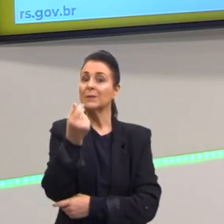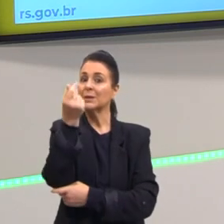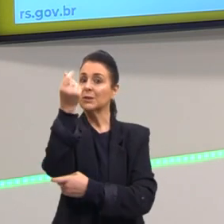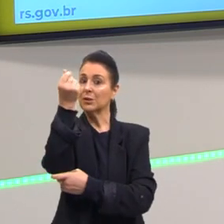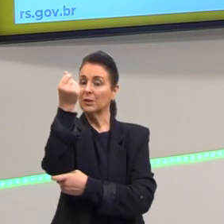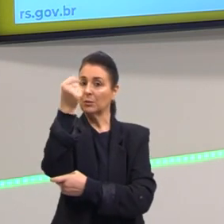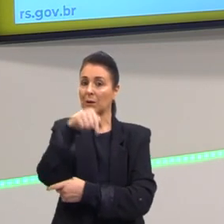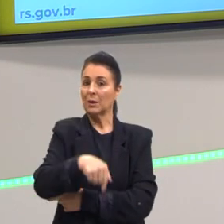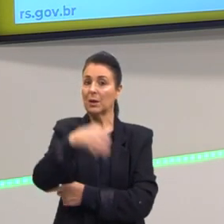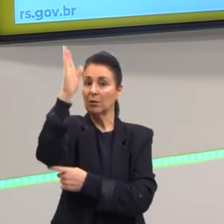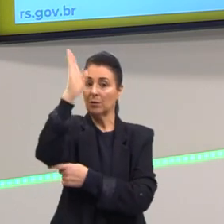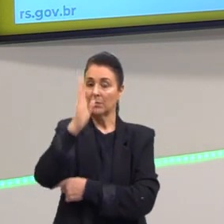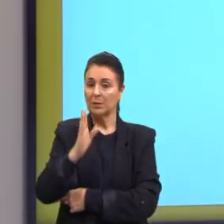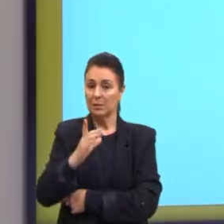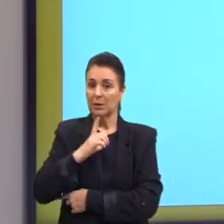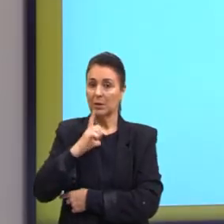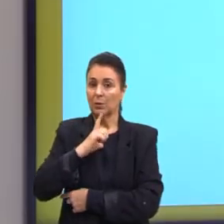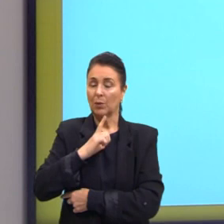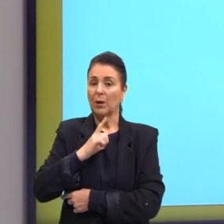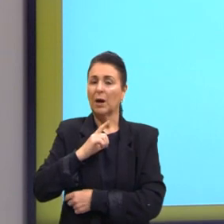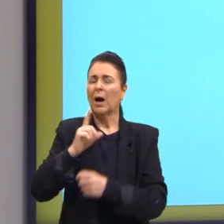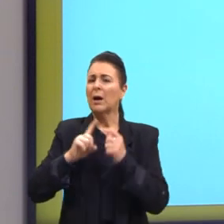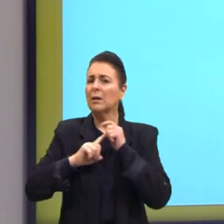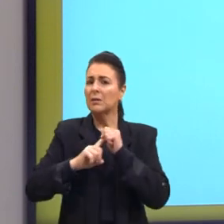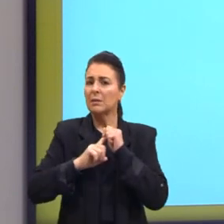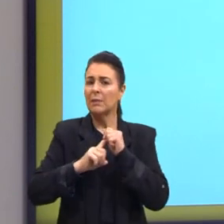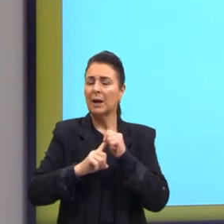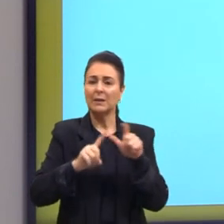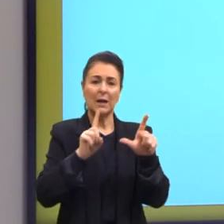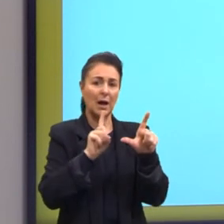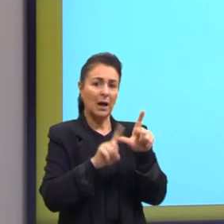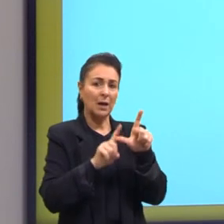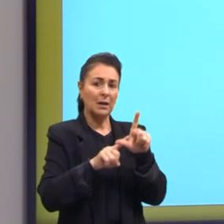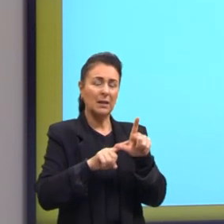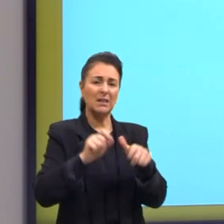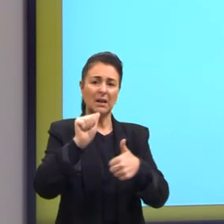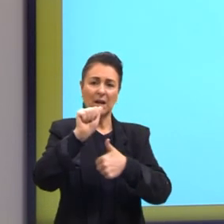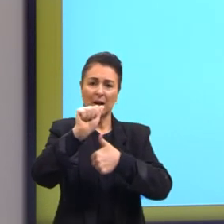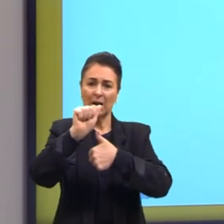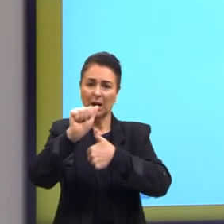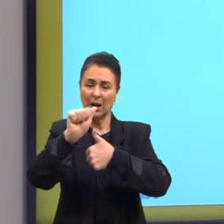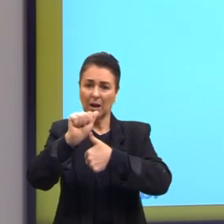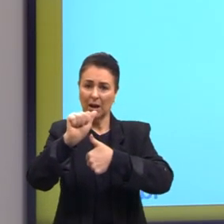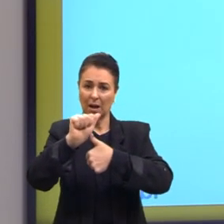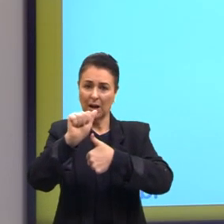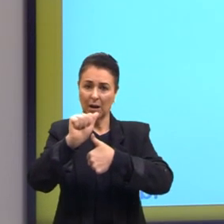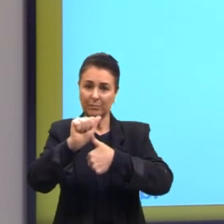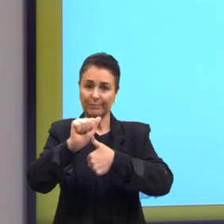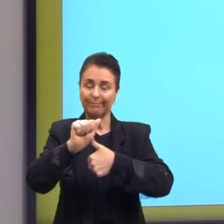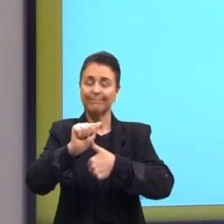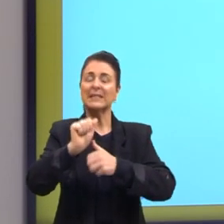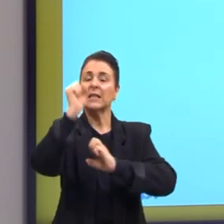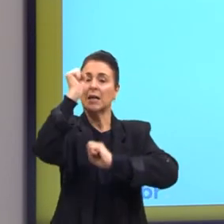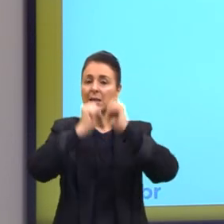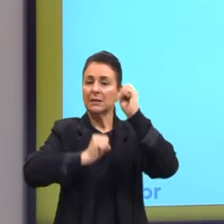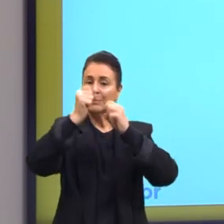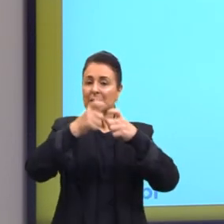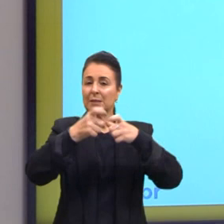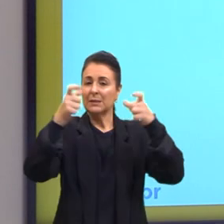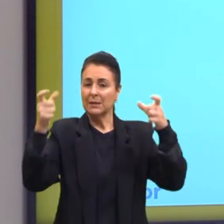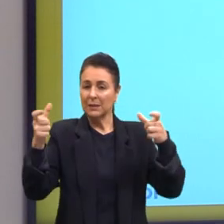causas no Brasil dentre as principais. A letra A. Privilégio das grandes empresas e do capital